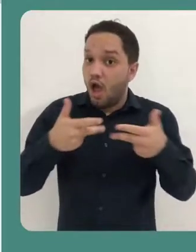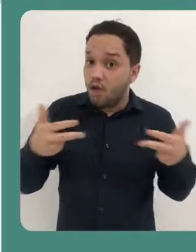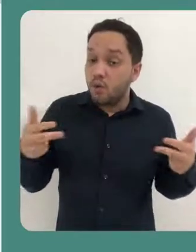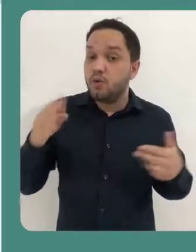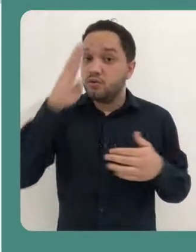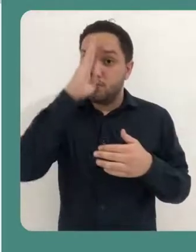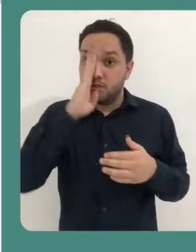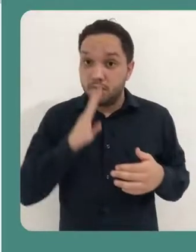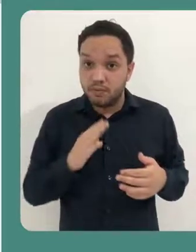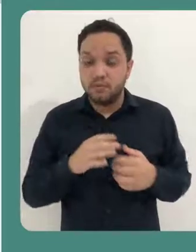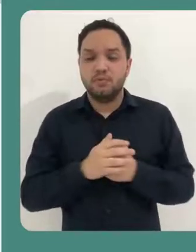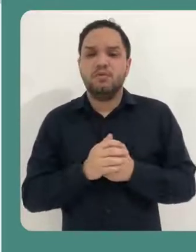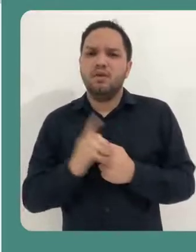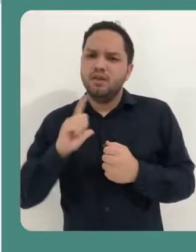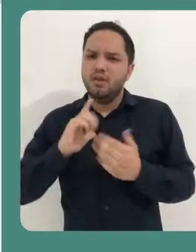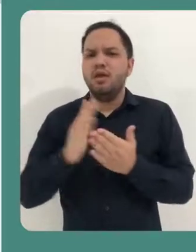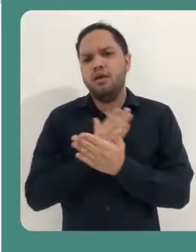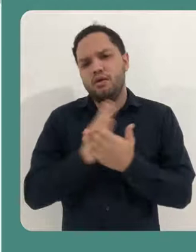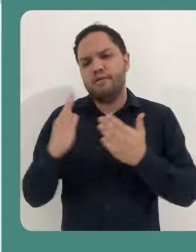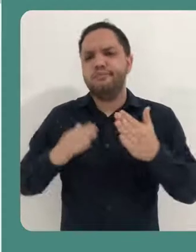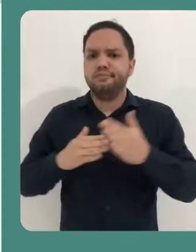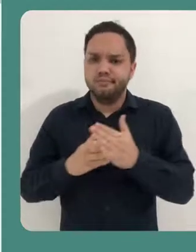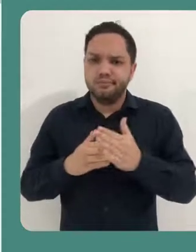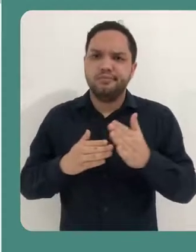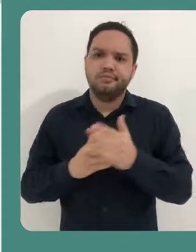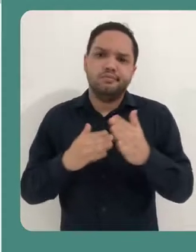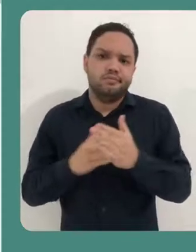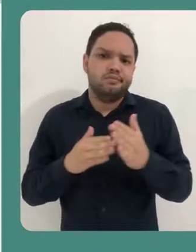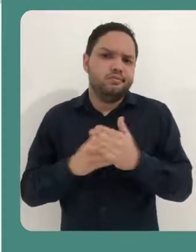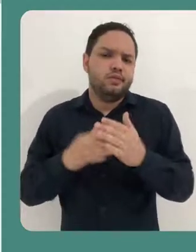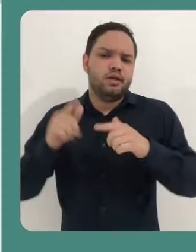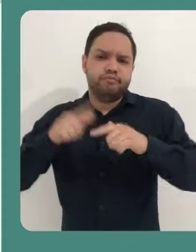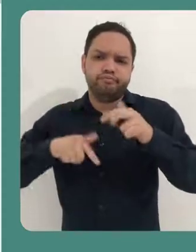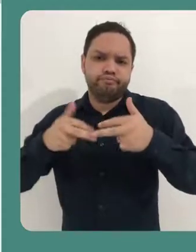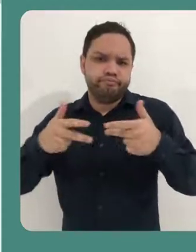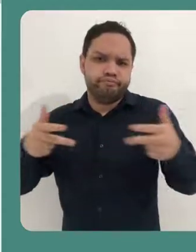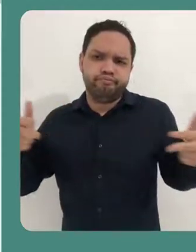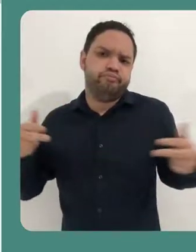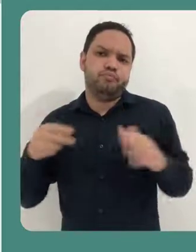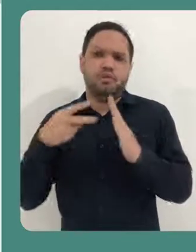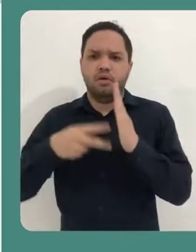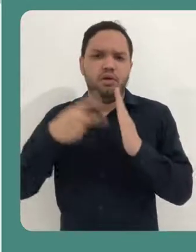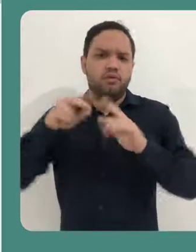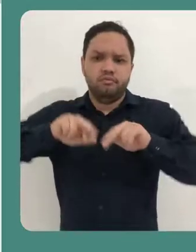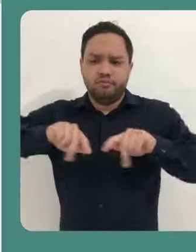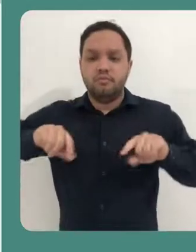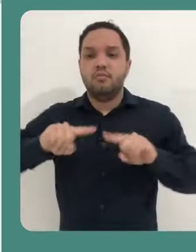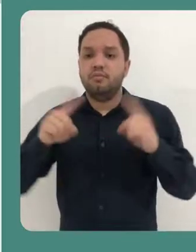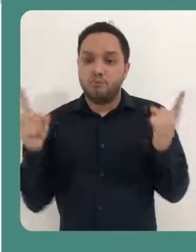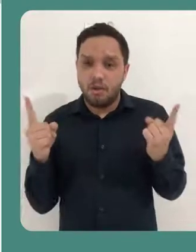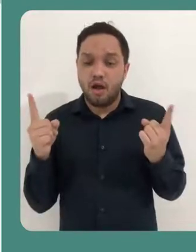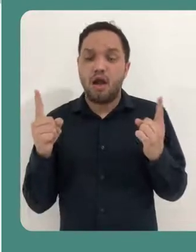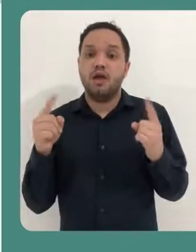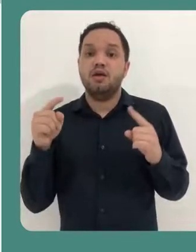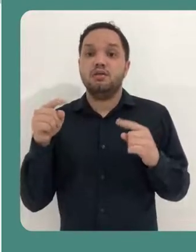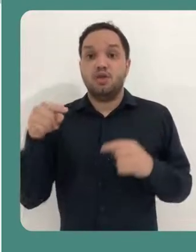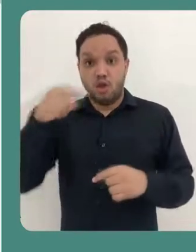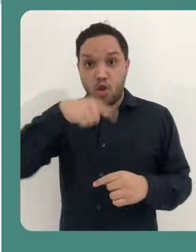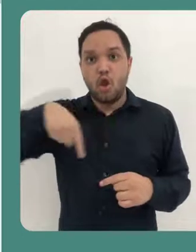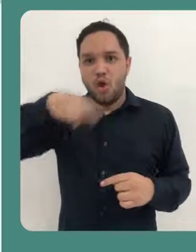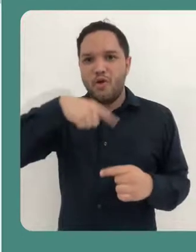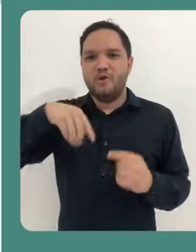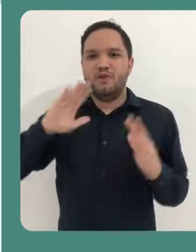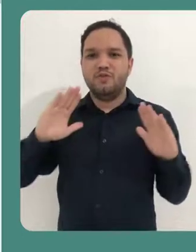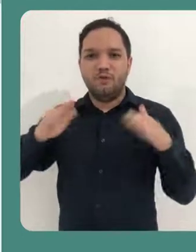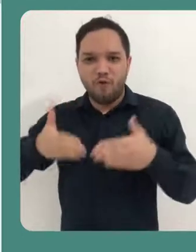disponibiliza também uma conta gratuita que tem algumas limitações de uso de recursos, ícones e animações,